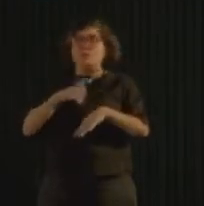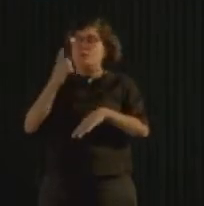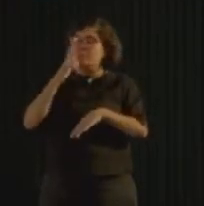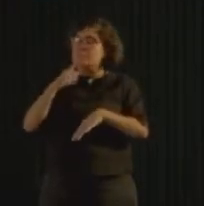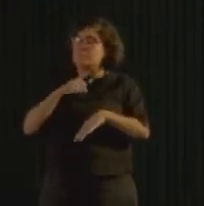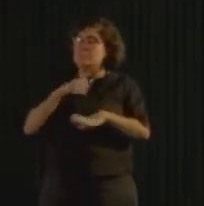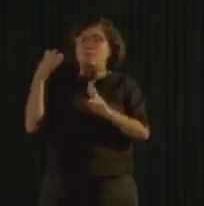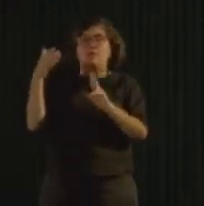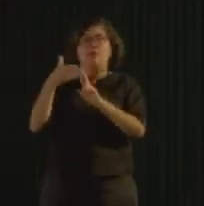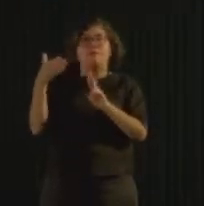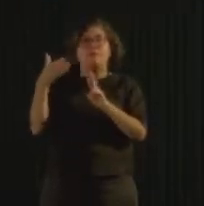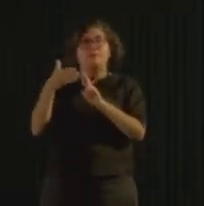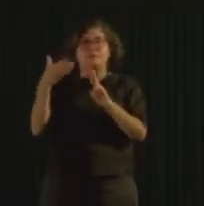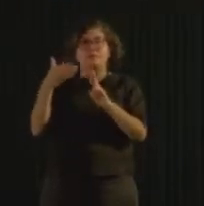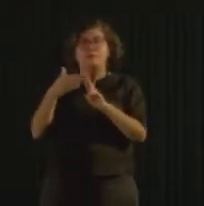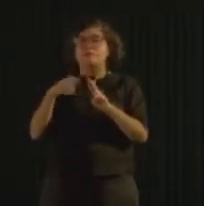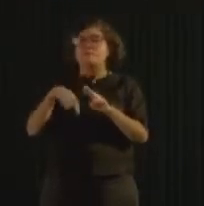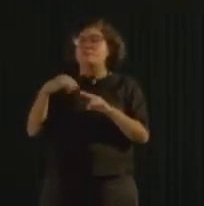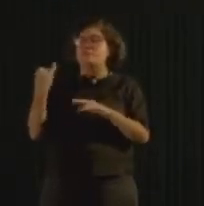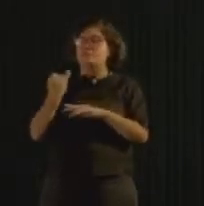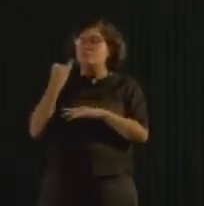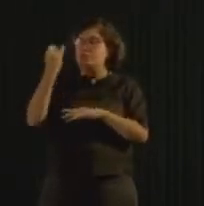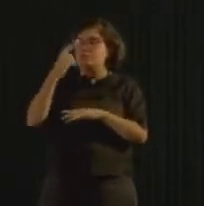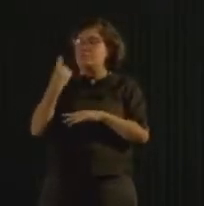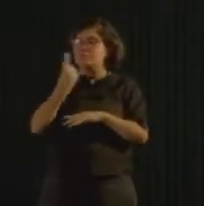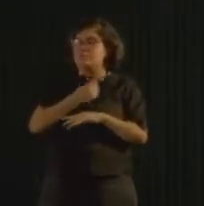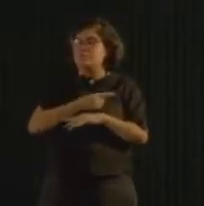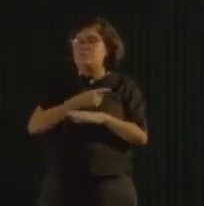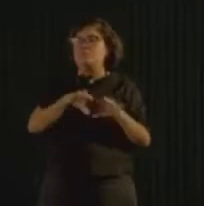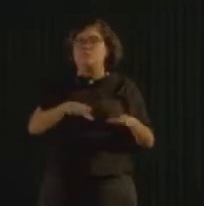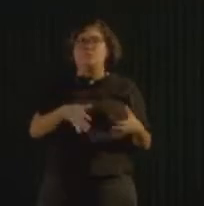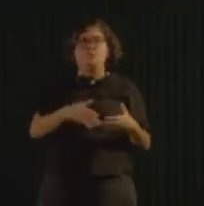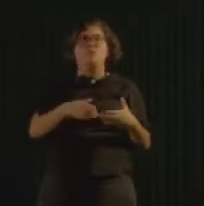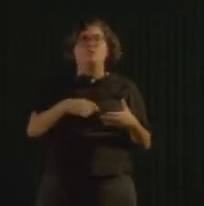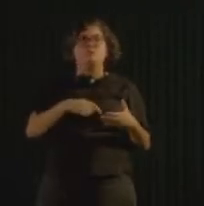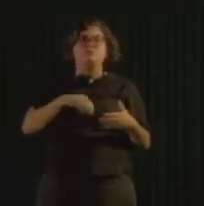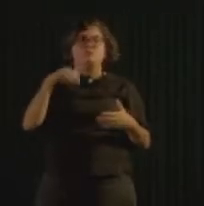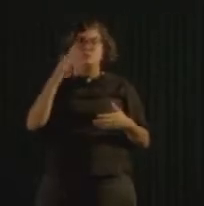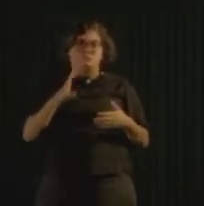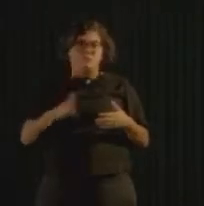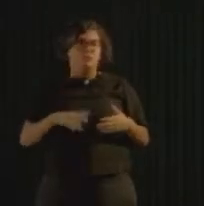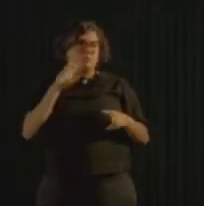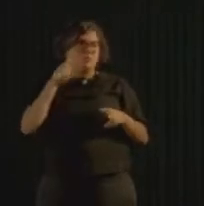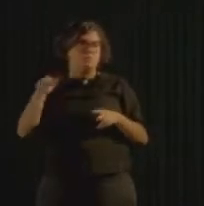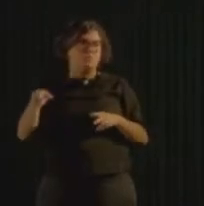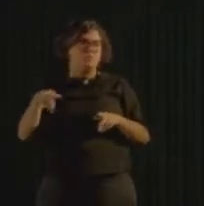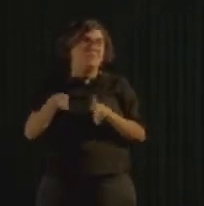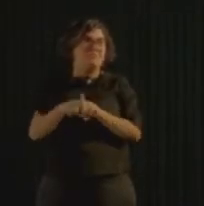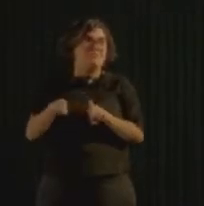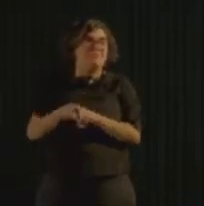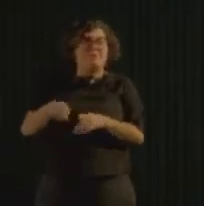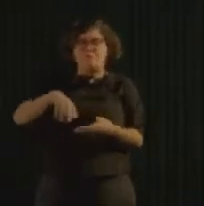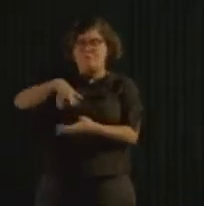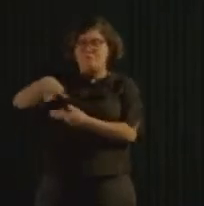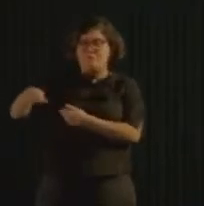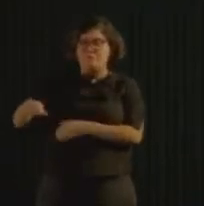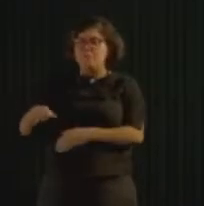referência. Então, isso é muito importante também para a gente, se posicionar no Brasil, nível mundial, em relação a essa temática.